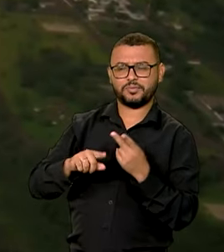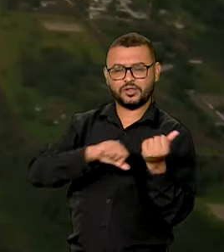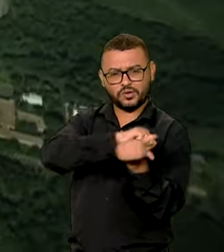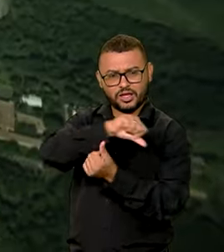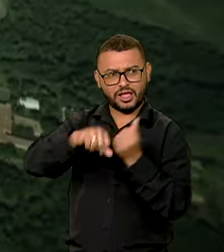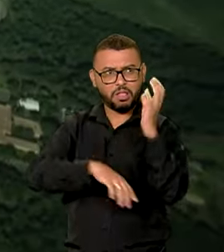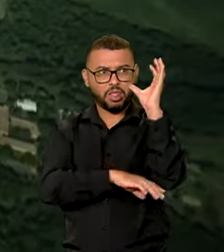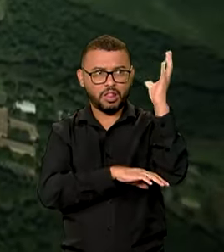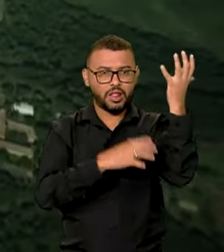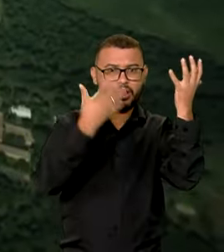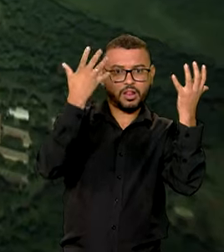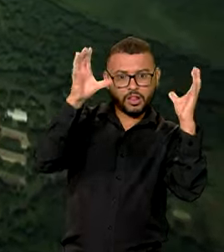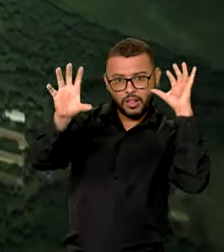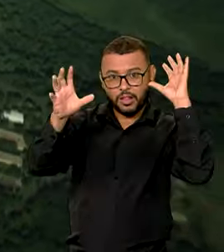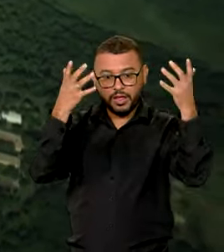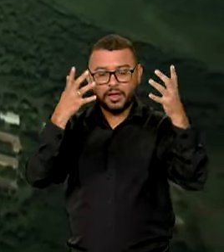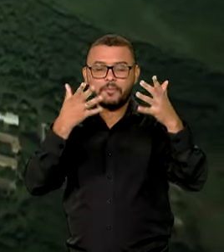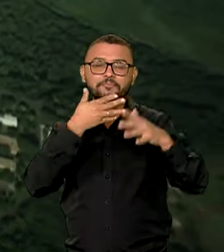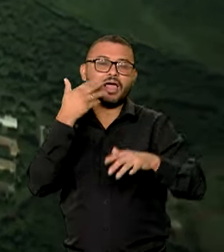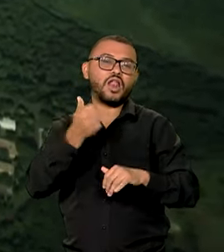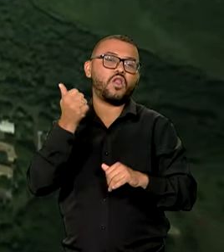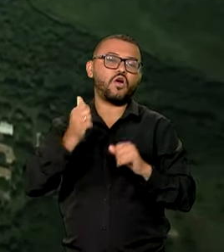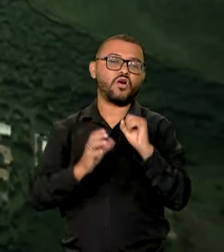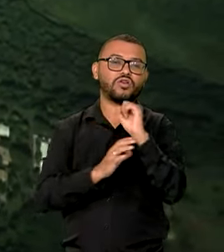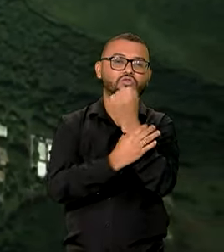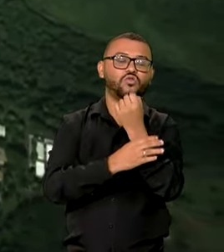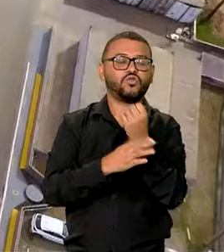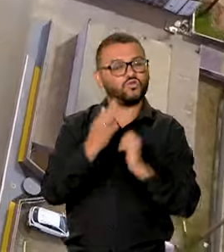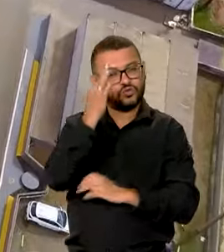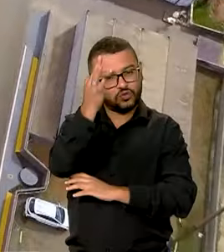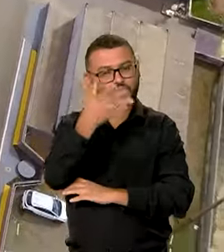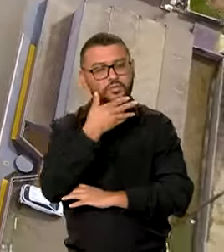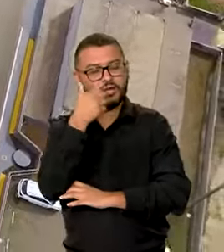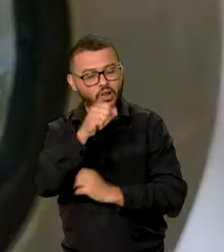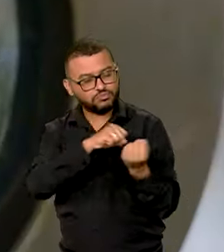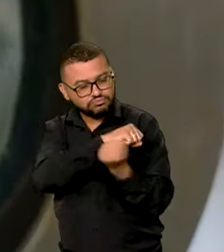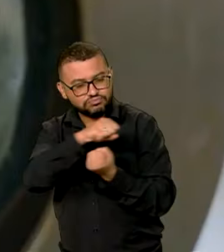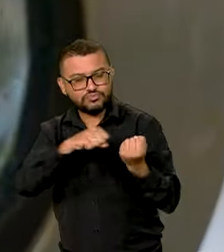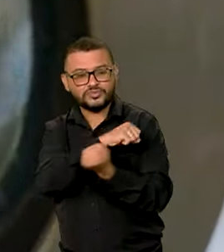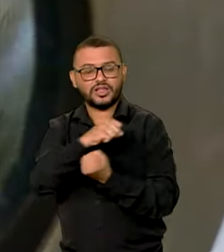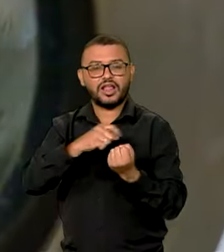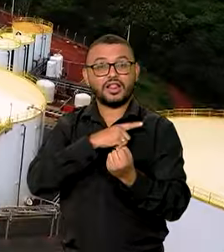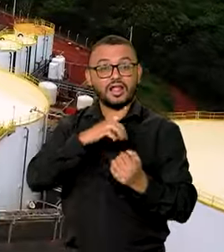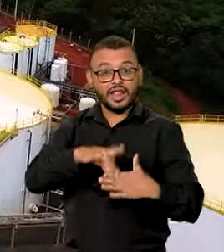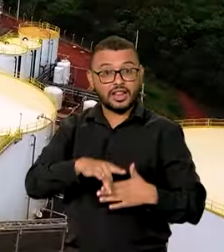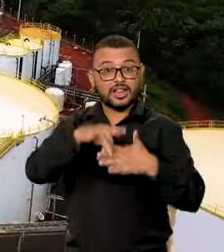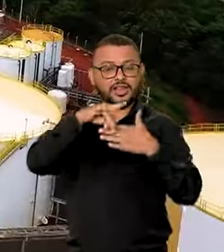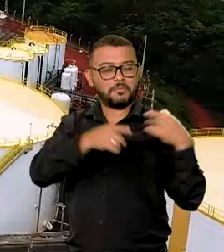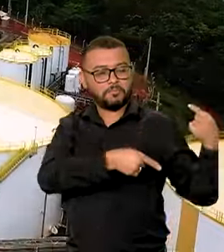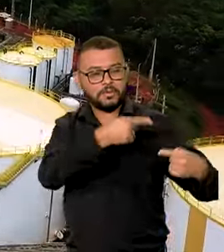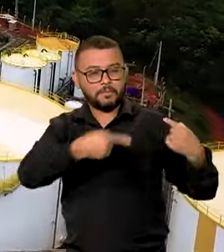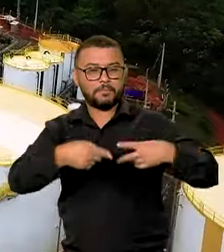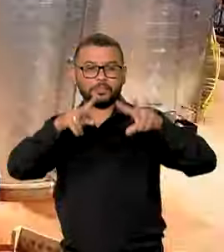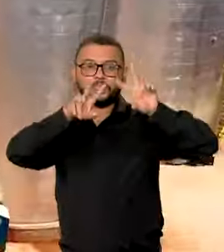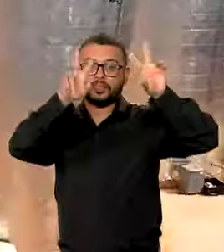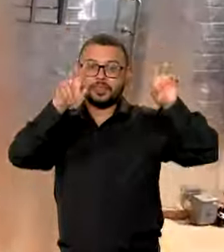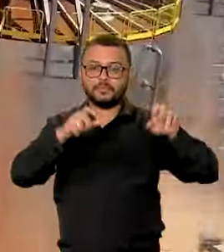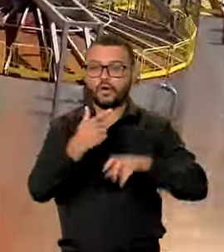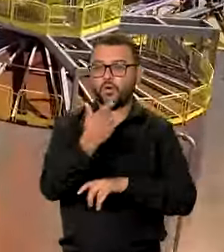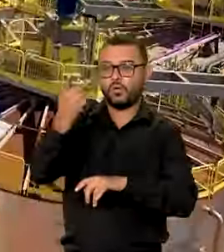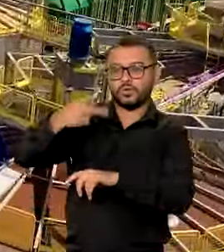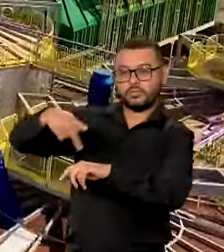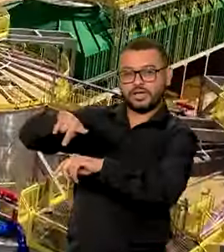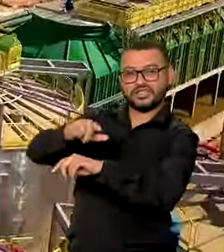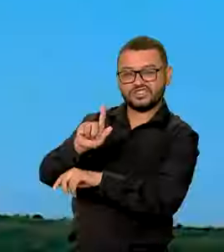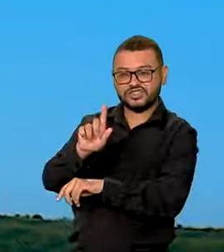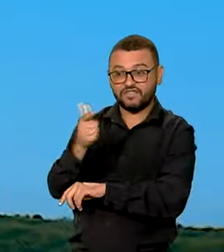climáticas e garantir um futuro mais sustentável. Liderando as discussões sobre o tema com outros países